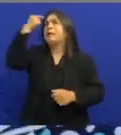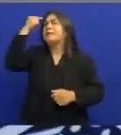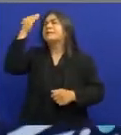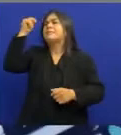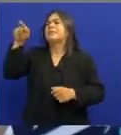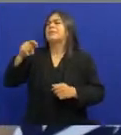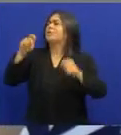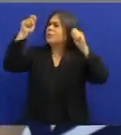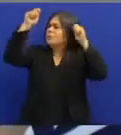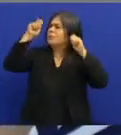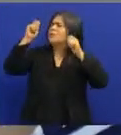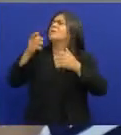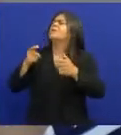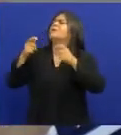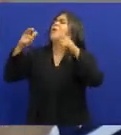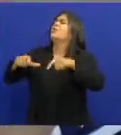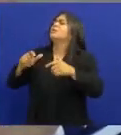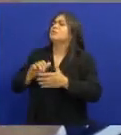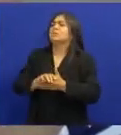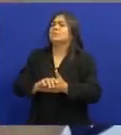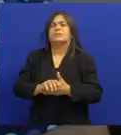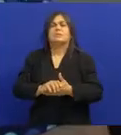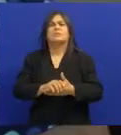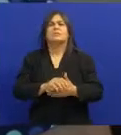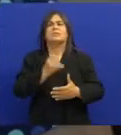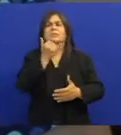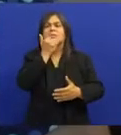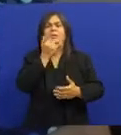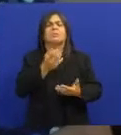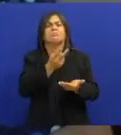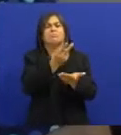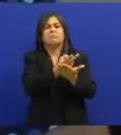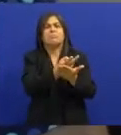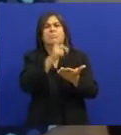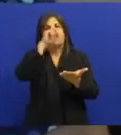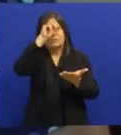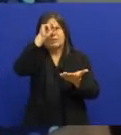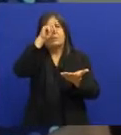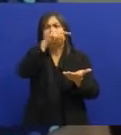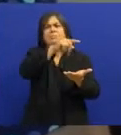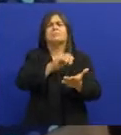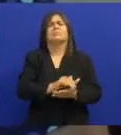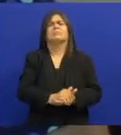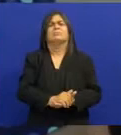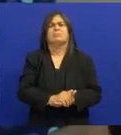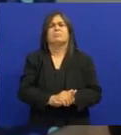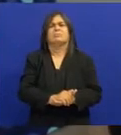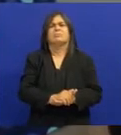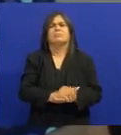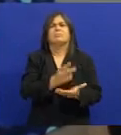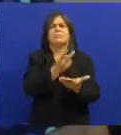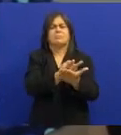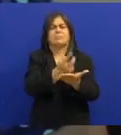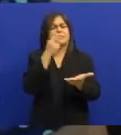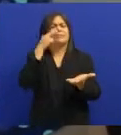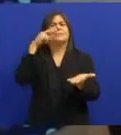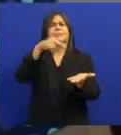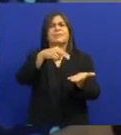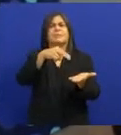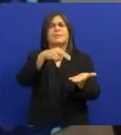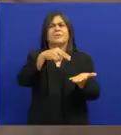sabia alguma coisa E eu falei Não, não sei de nada Aí ele falou que ele estava internado Sabe? Em